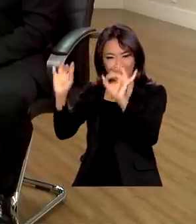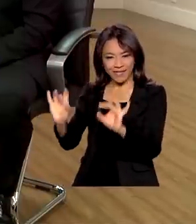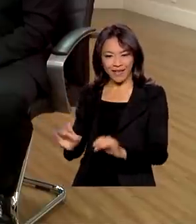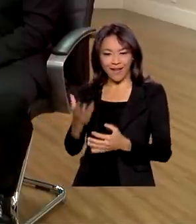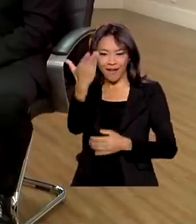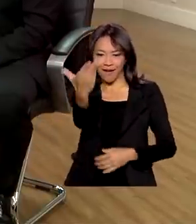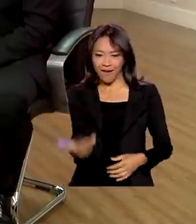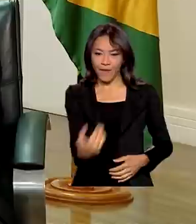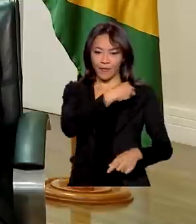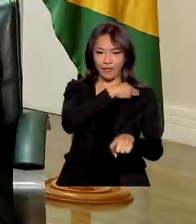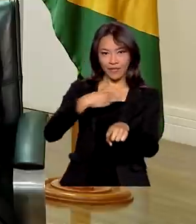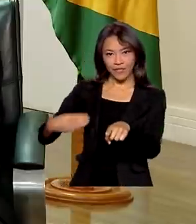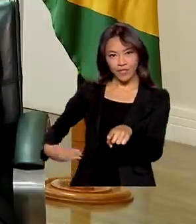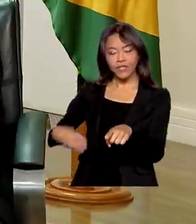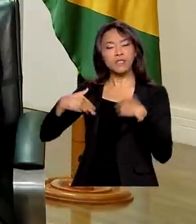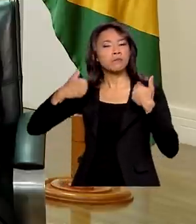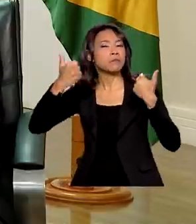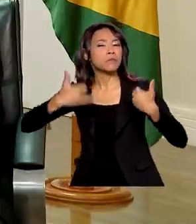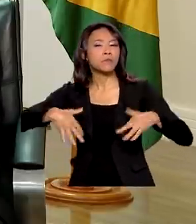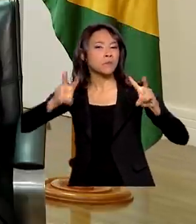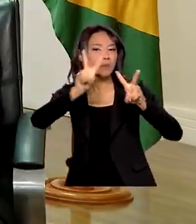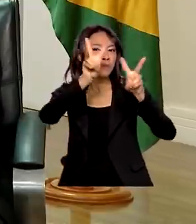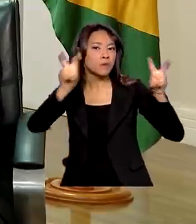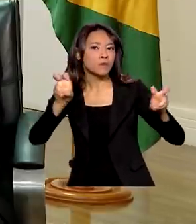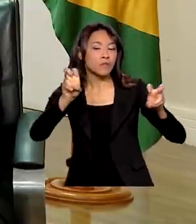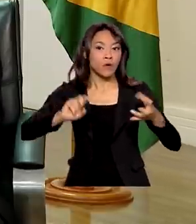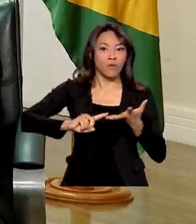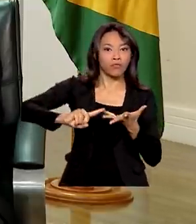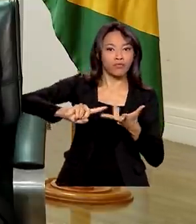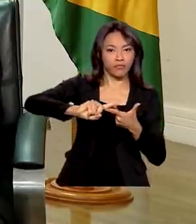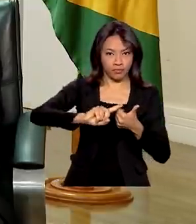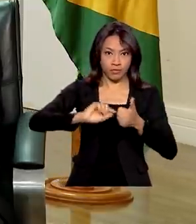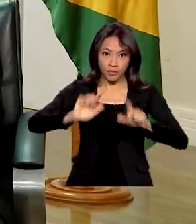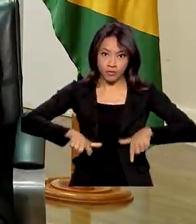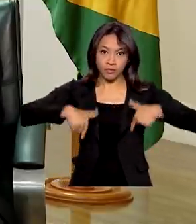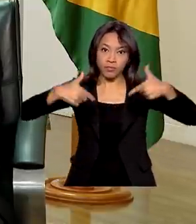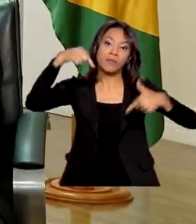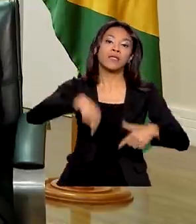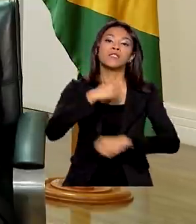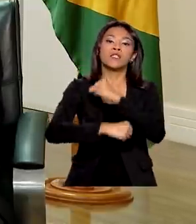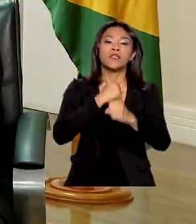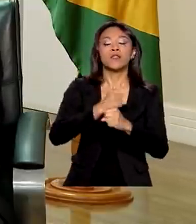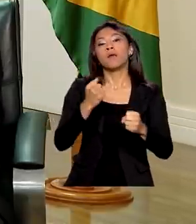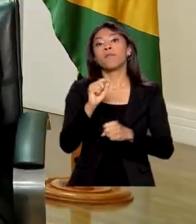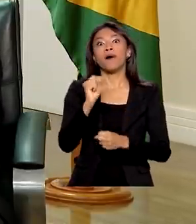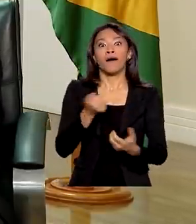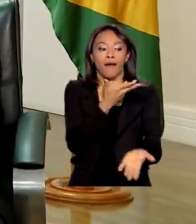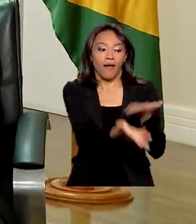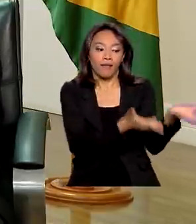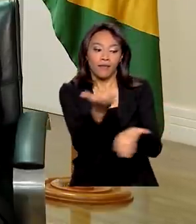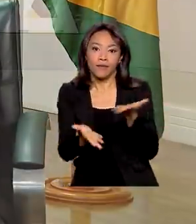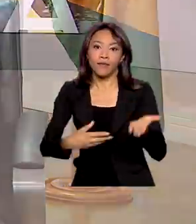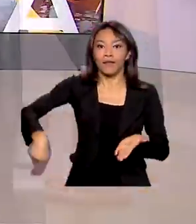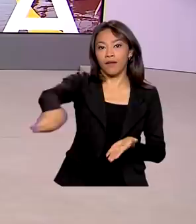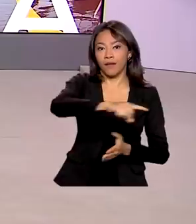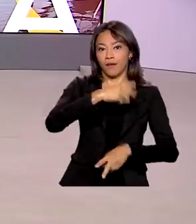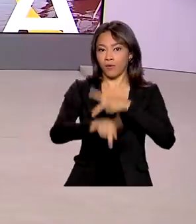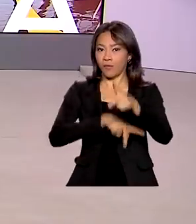da Cidadania, João Roma, falando das principais ações neste ano para atender a população mais vulnerável.